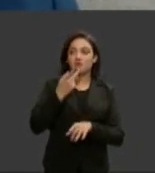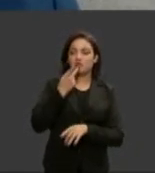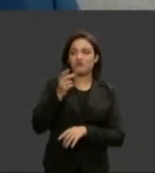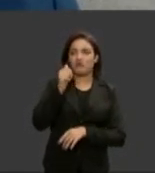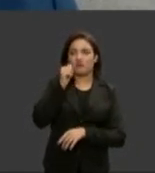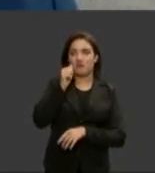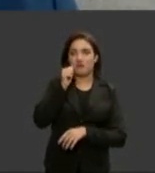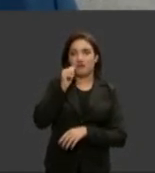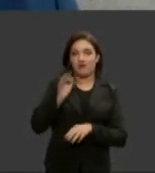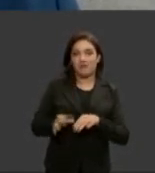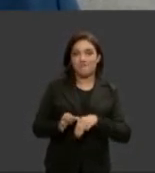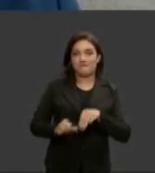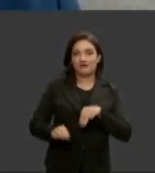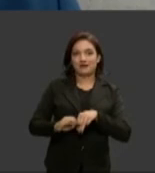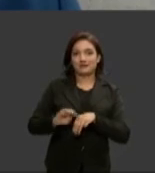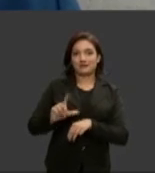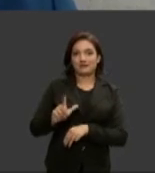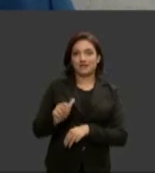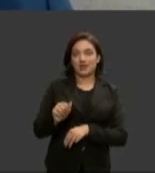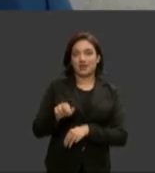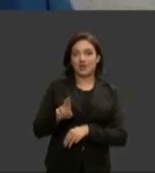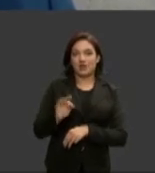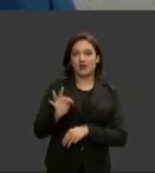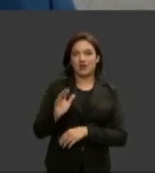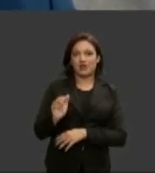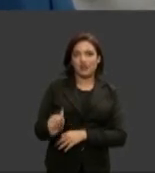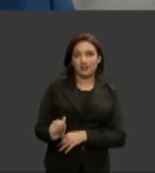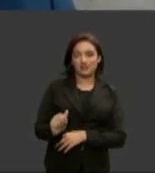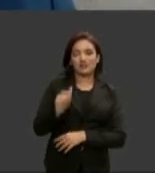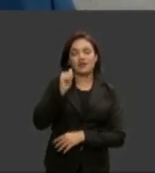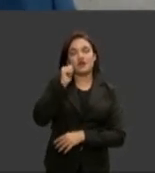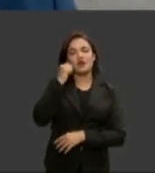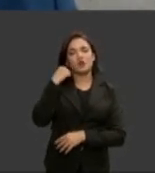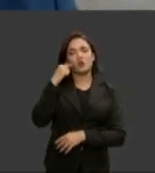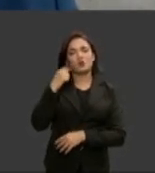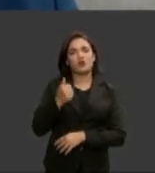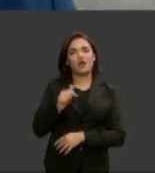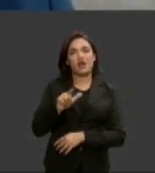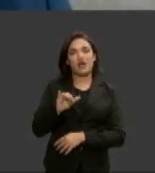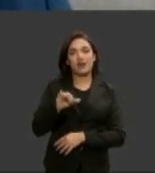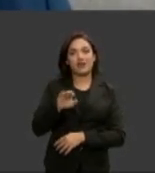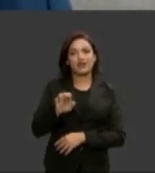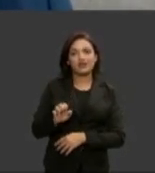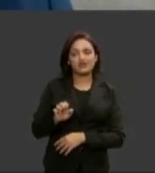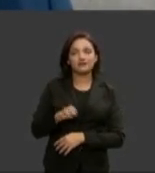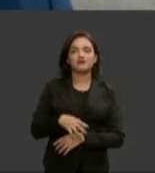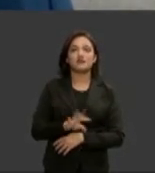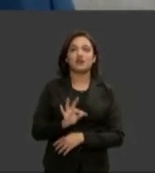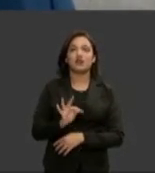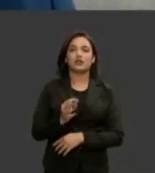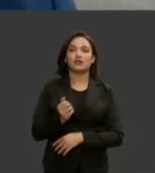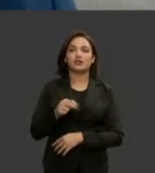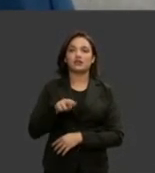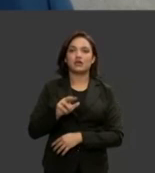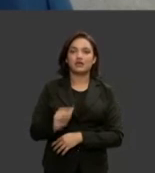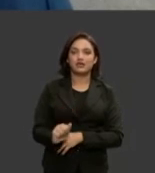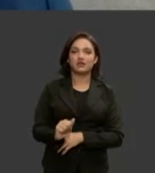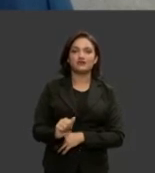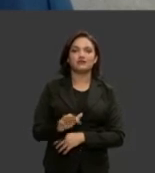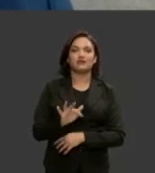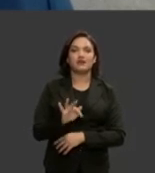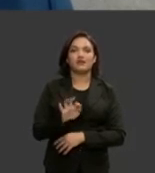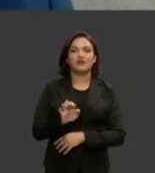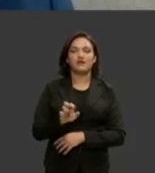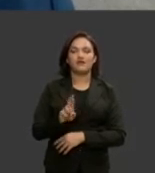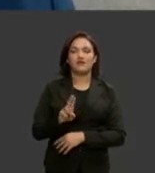a doutora Alice Biakini a doutora Tânia Fogaça a doutora Fernanda Marinella